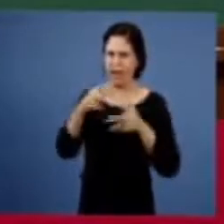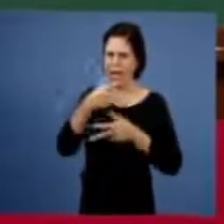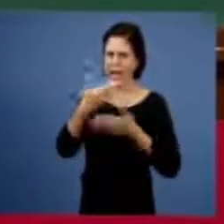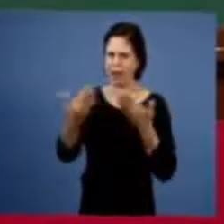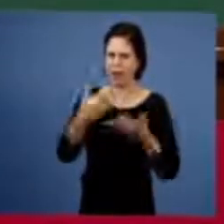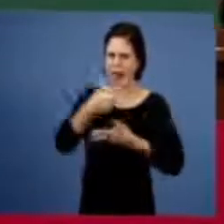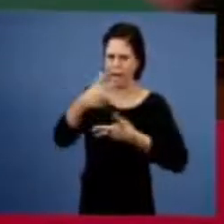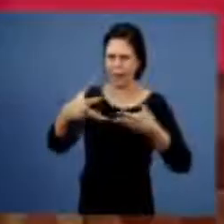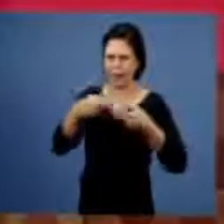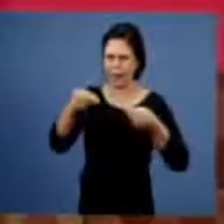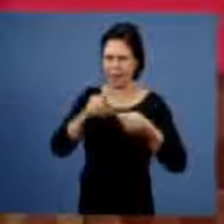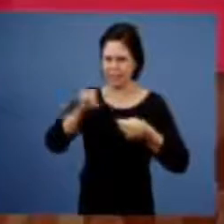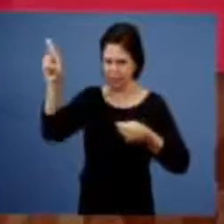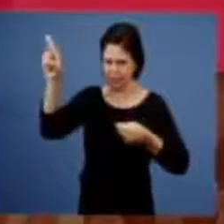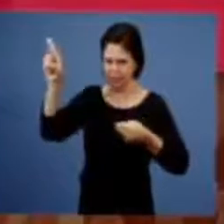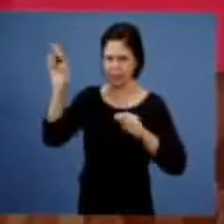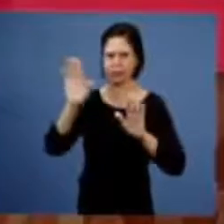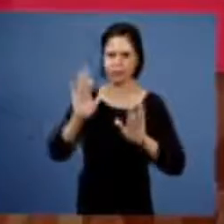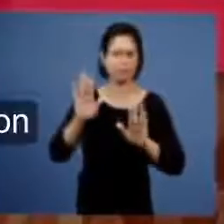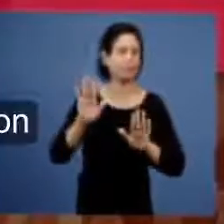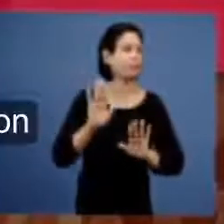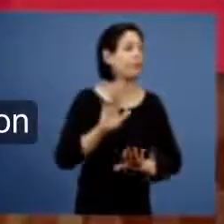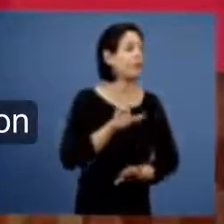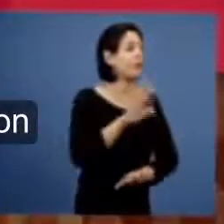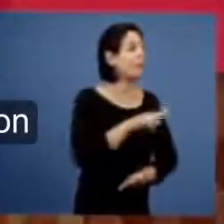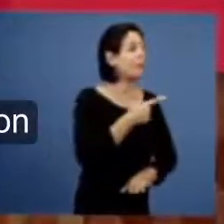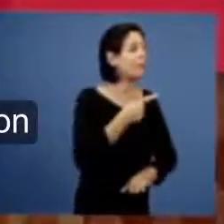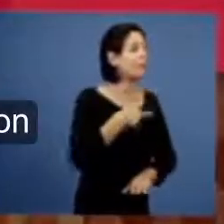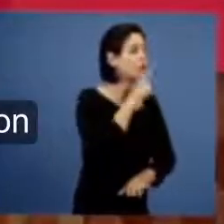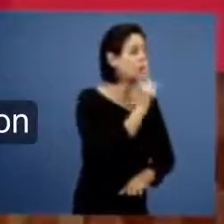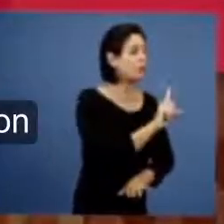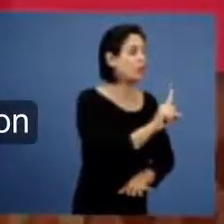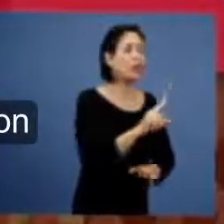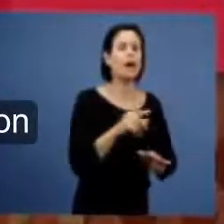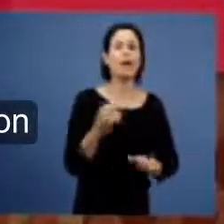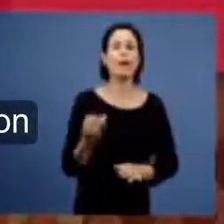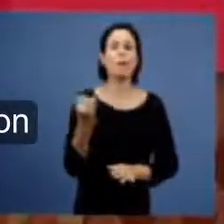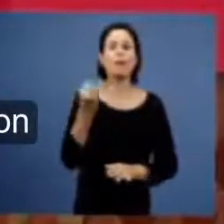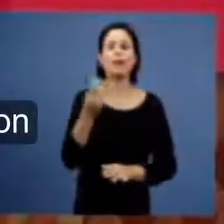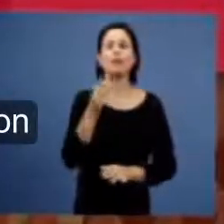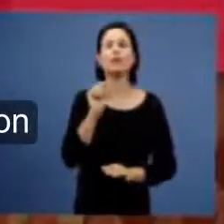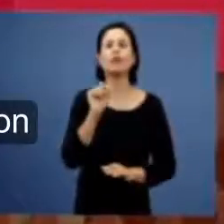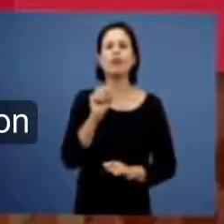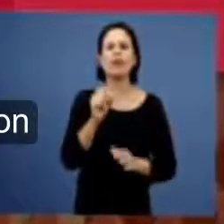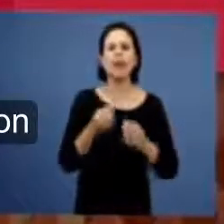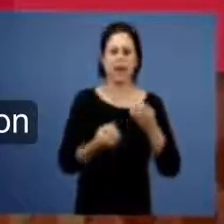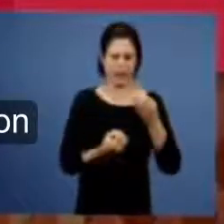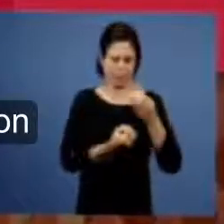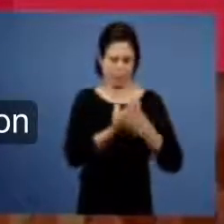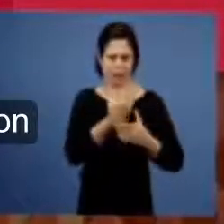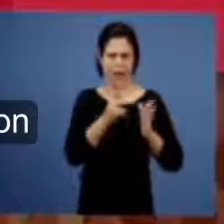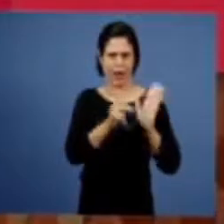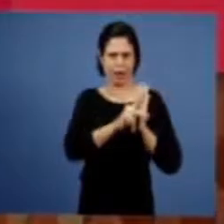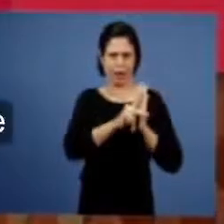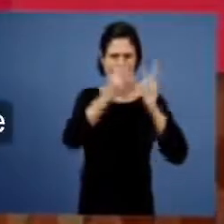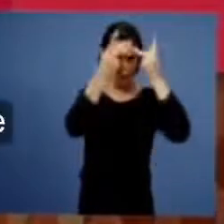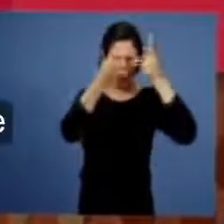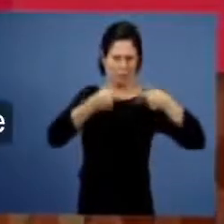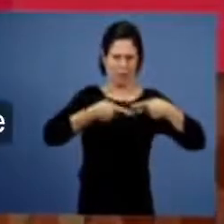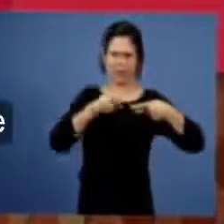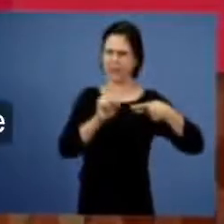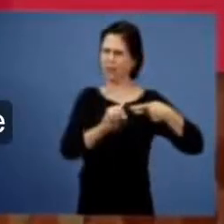salvação é muito importante dizer não vem de vós quer dizer não é a ação do homem